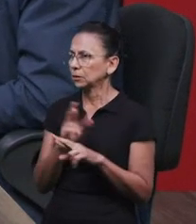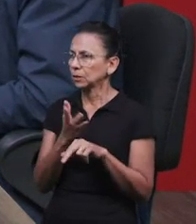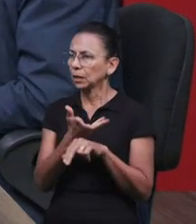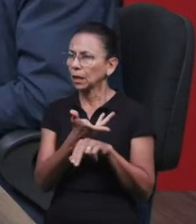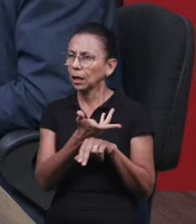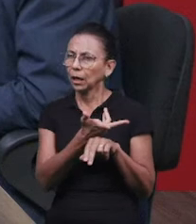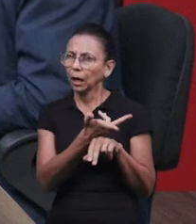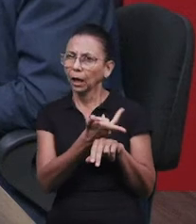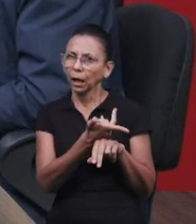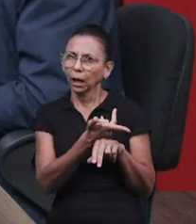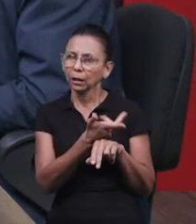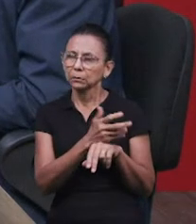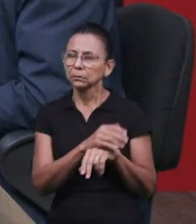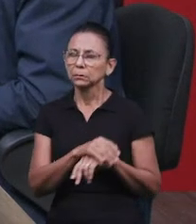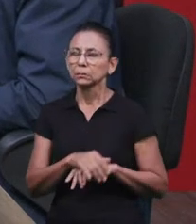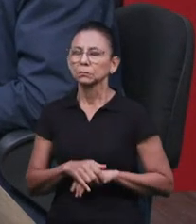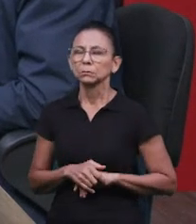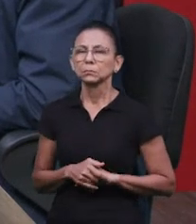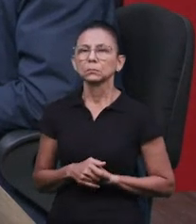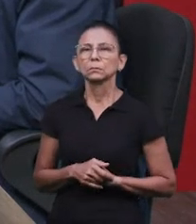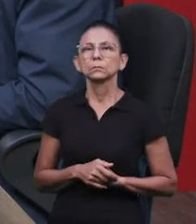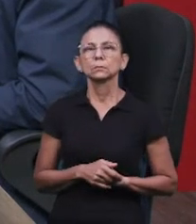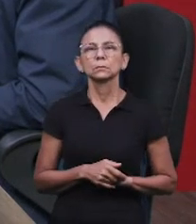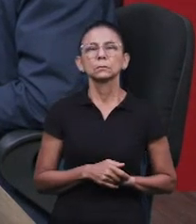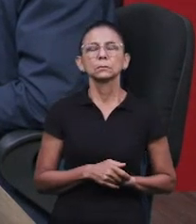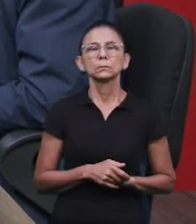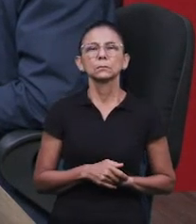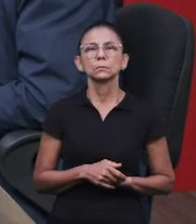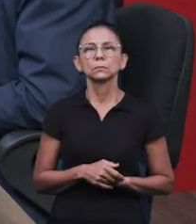associado às sutilezas, e fazer uma pergunta para a Flaviane aqui.